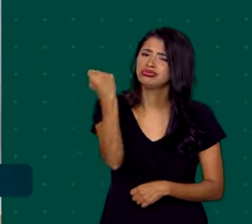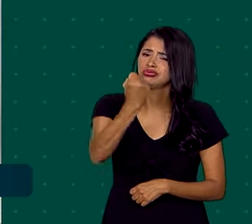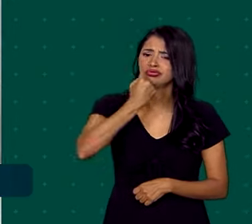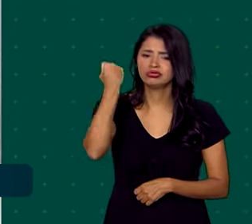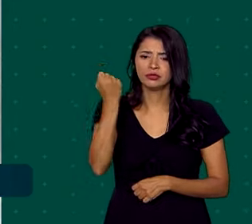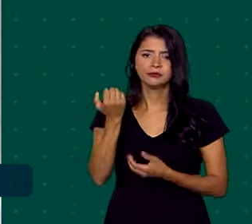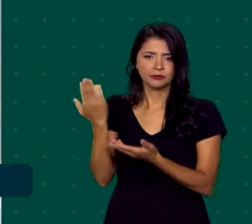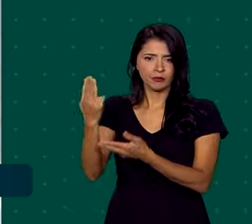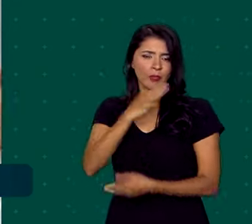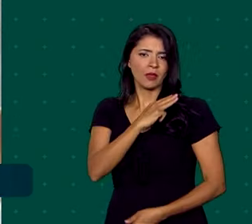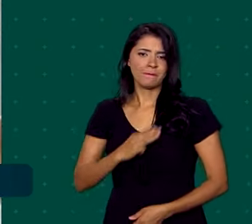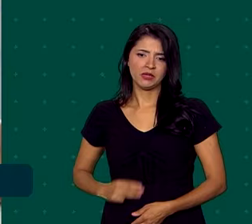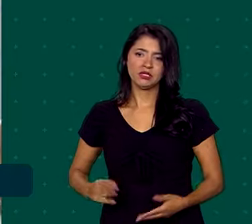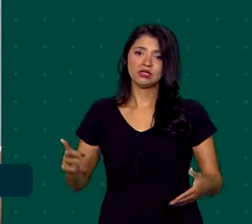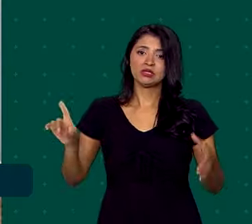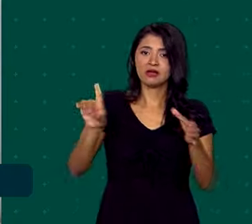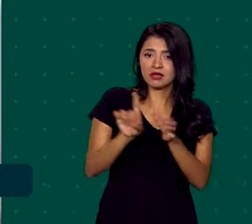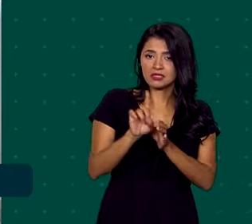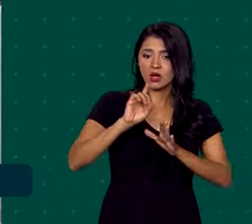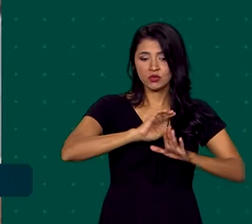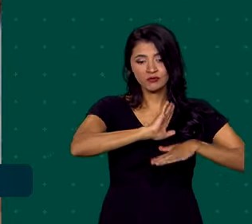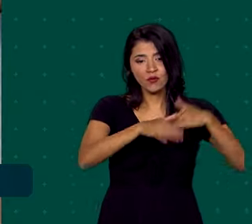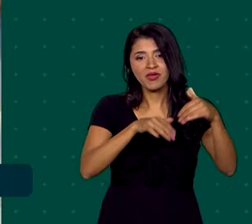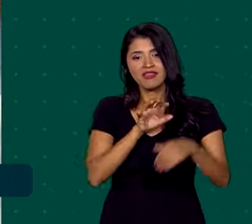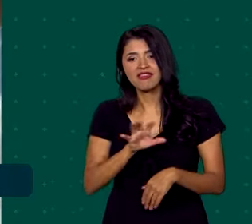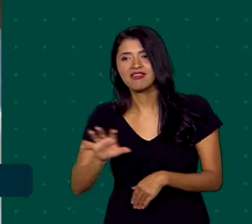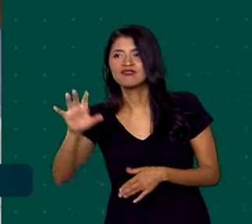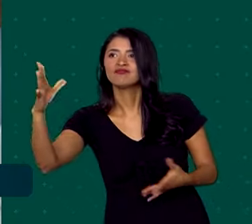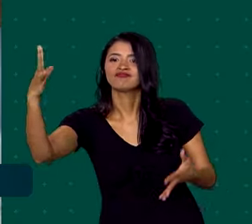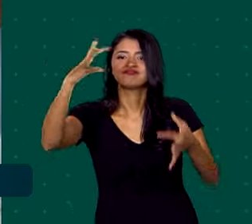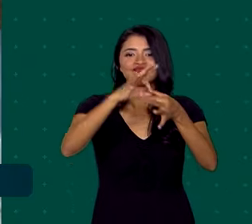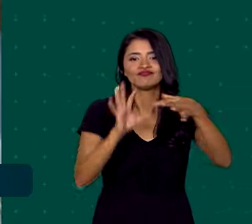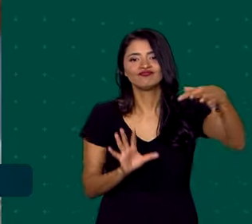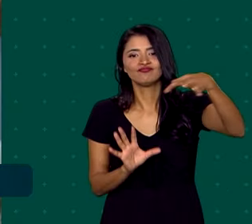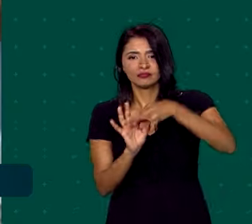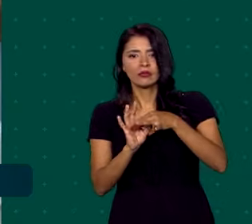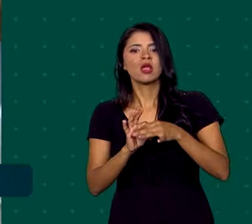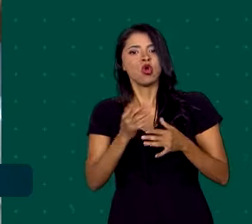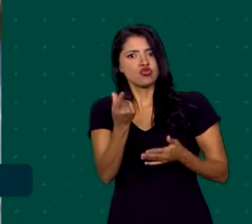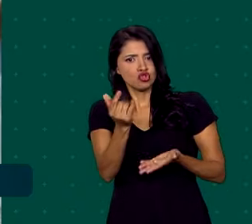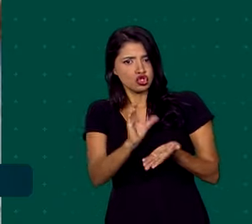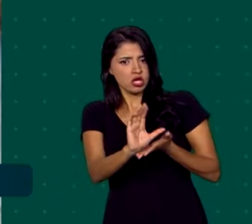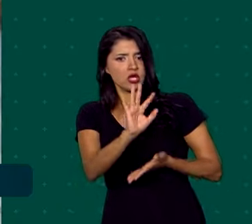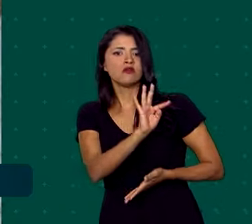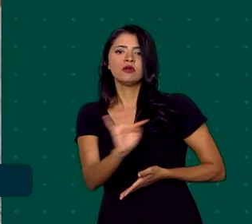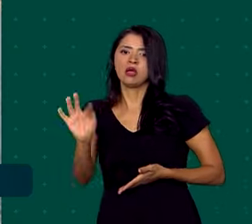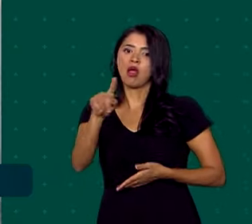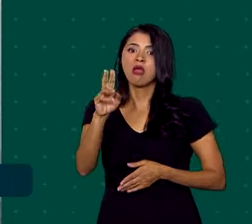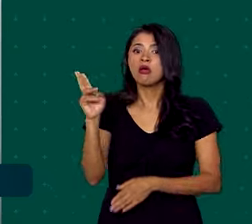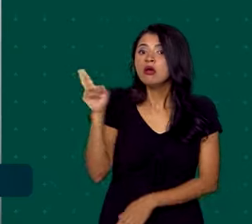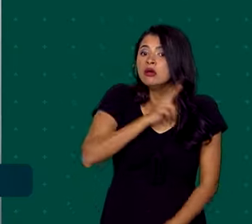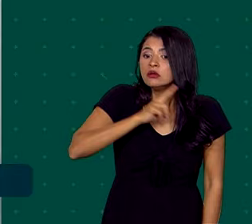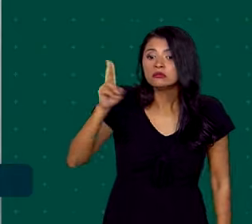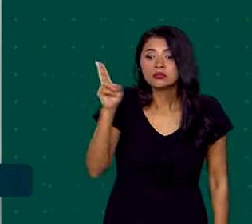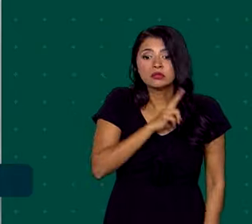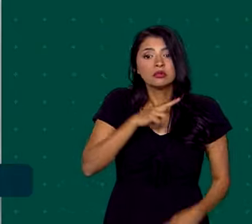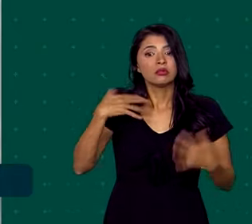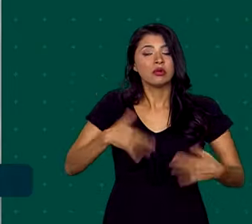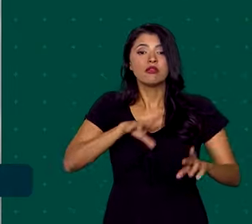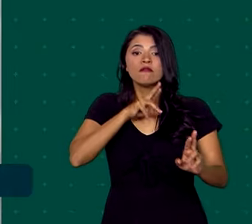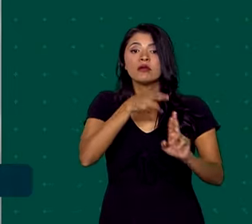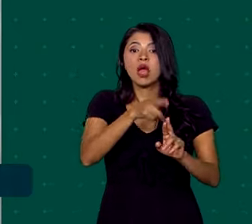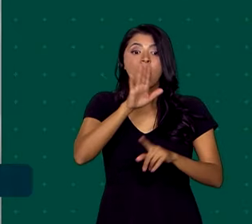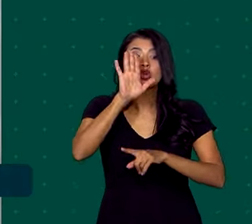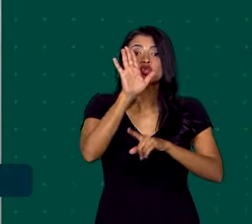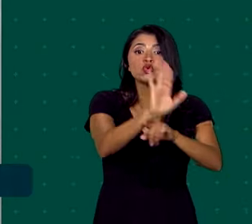ministro da Integração e do Desenvolvimento Regional, os recursos federais são emergenciais e referentes à